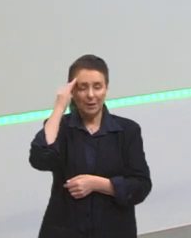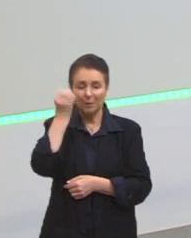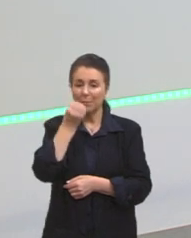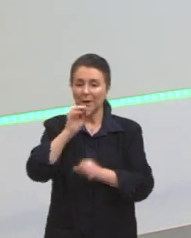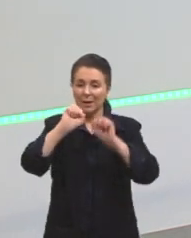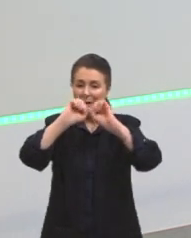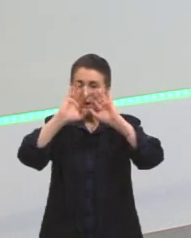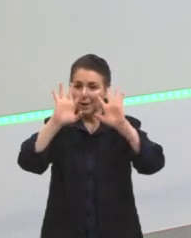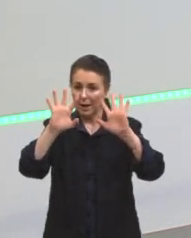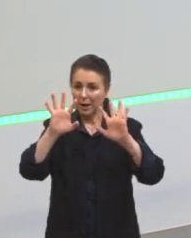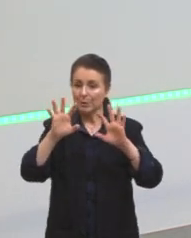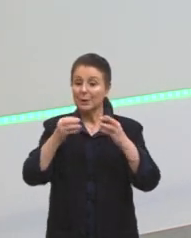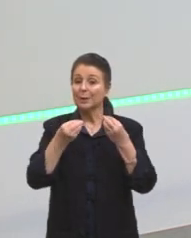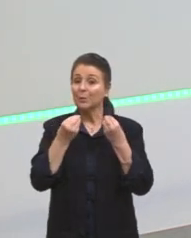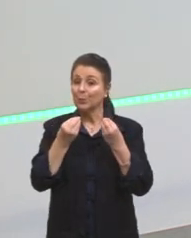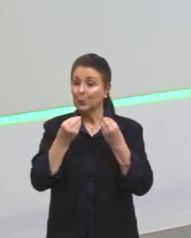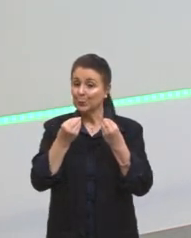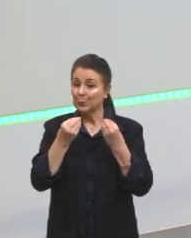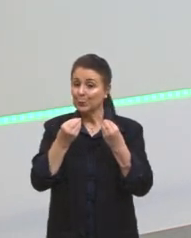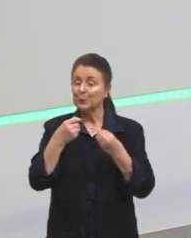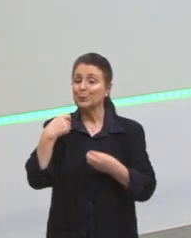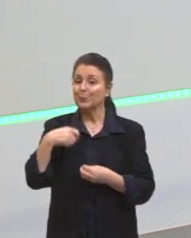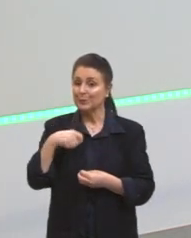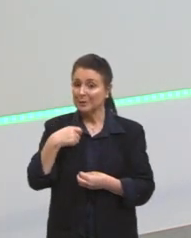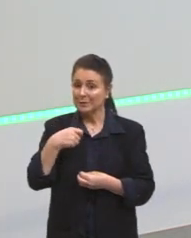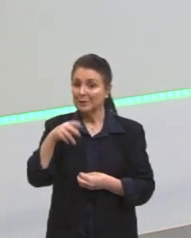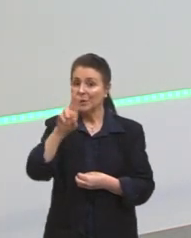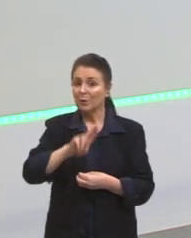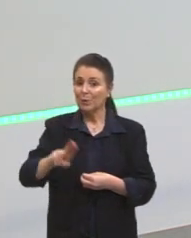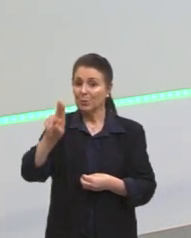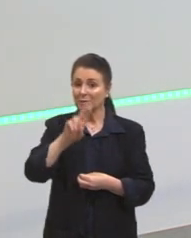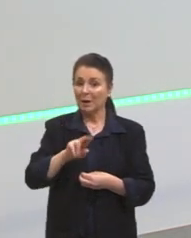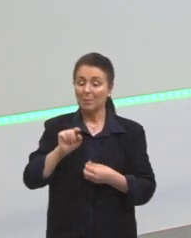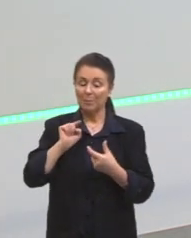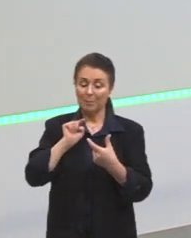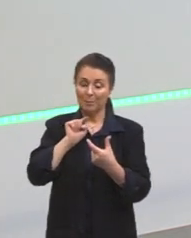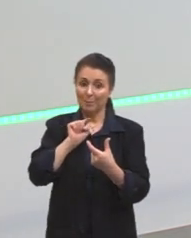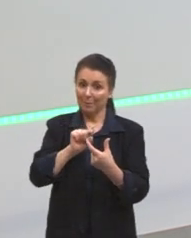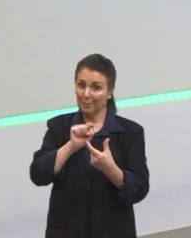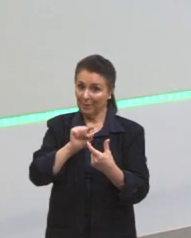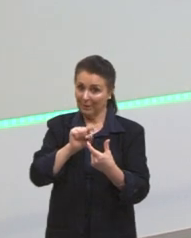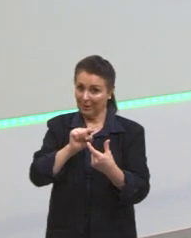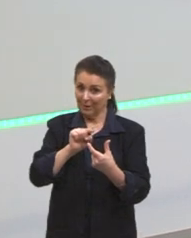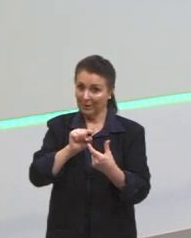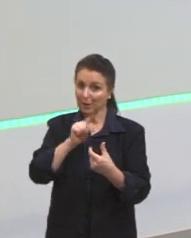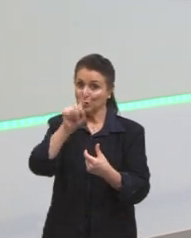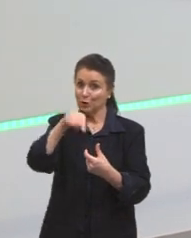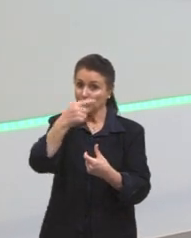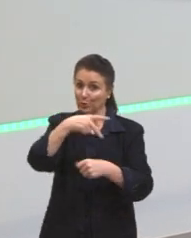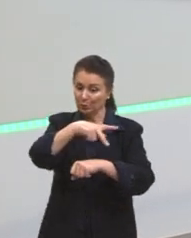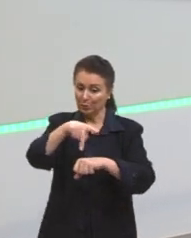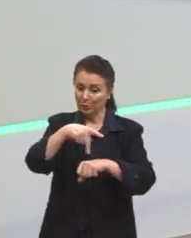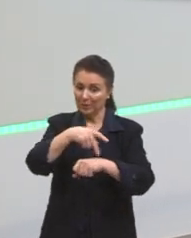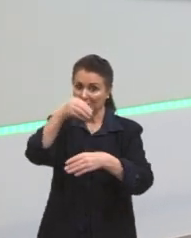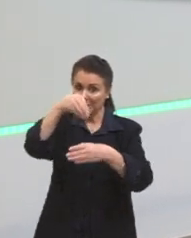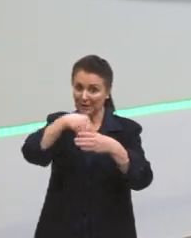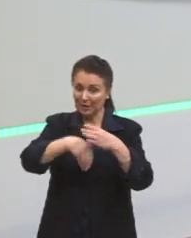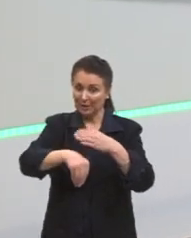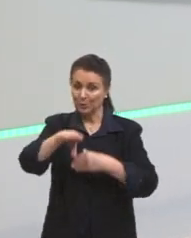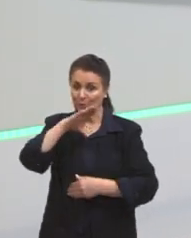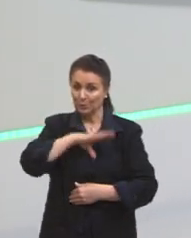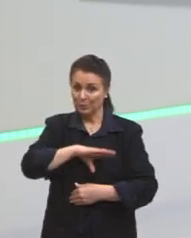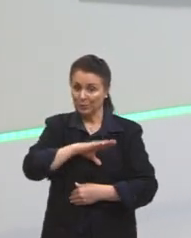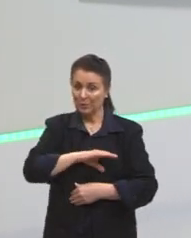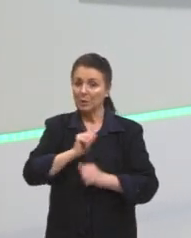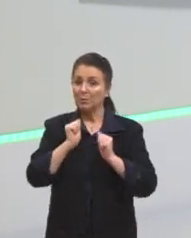necessidade ou não de nós utilizarmos termos de língua estrangeira e dentro da língua portuguesa. E